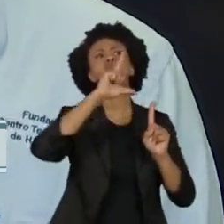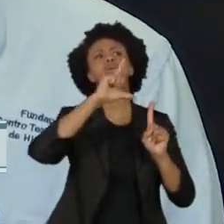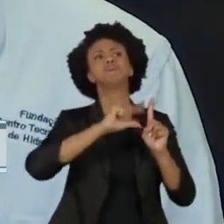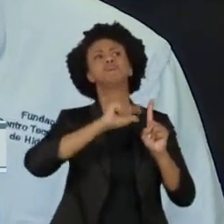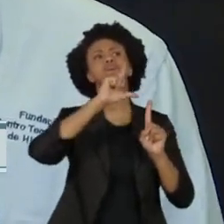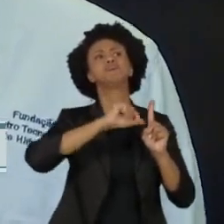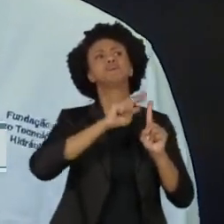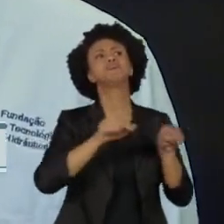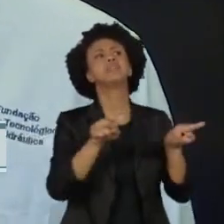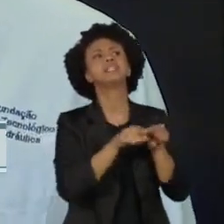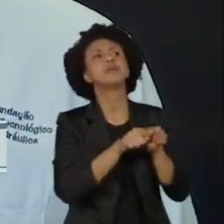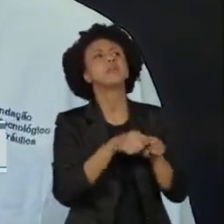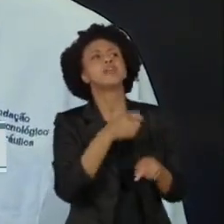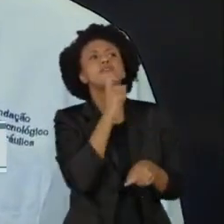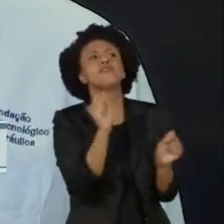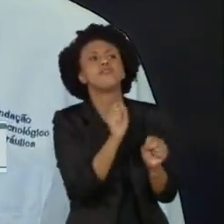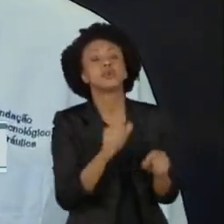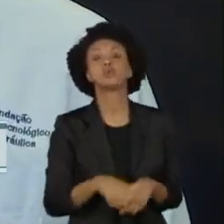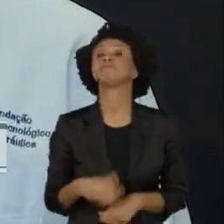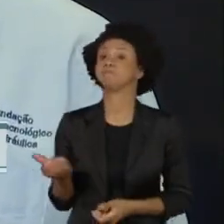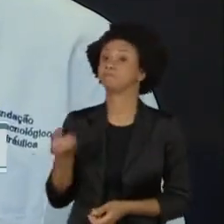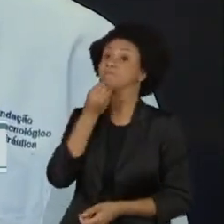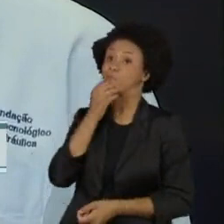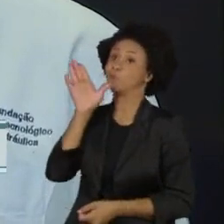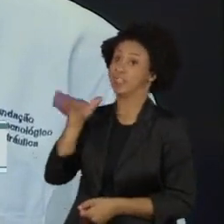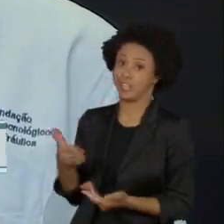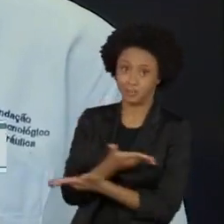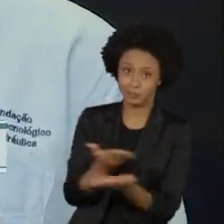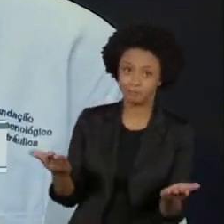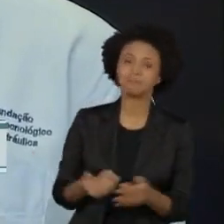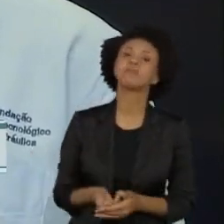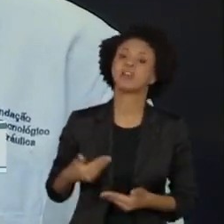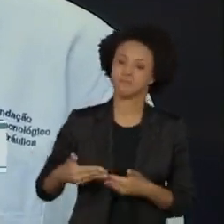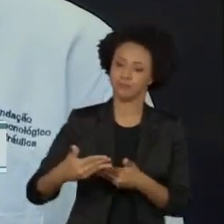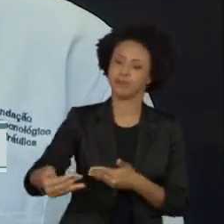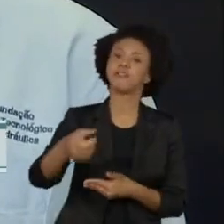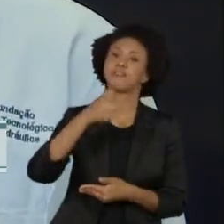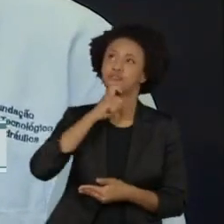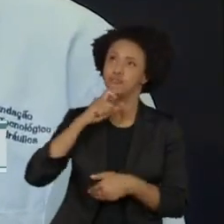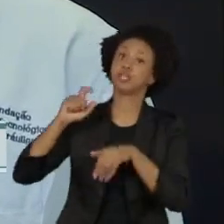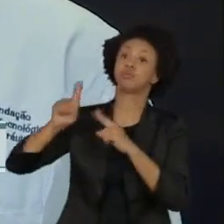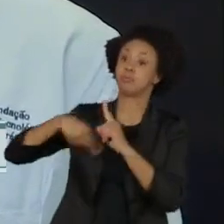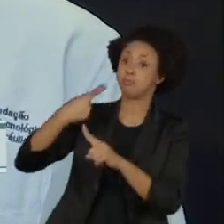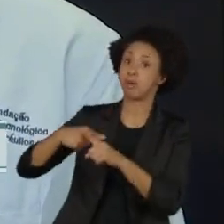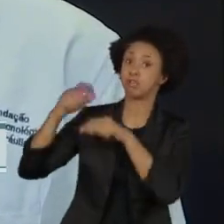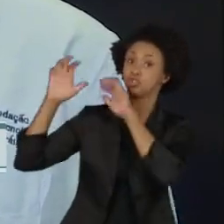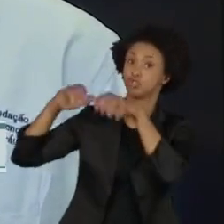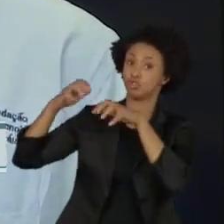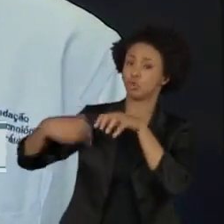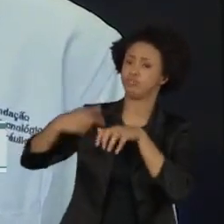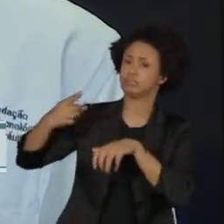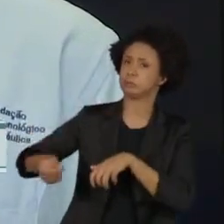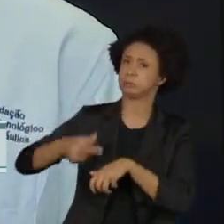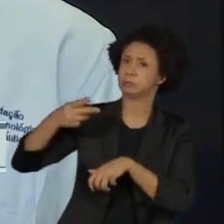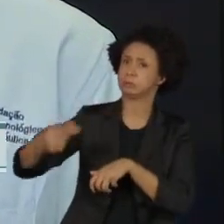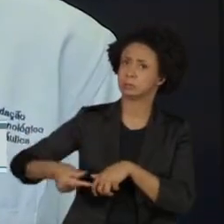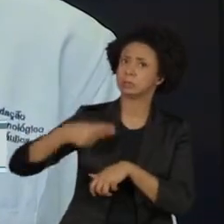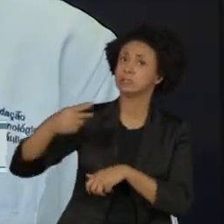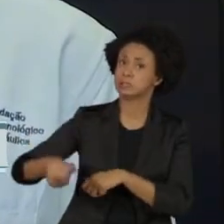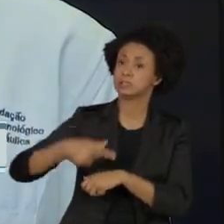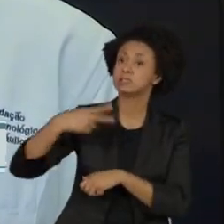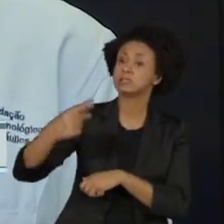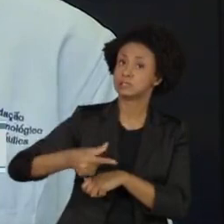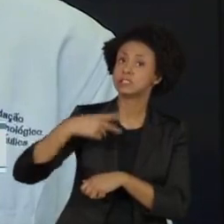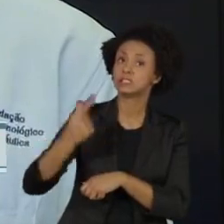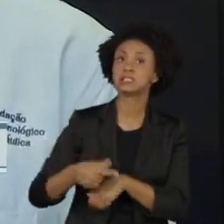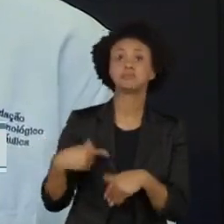Uma boa tarde a todos. Sim, nós temos uma frente fria que vai trazer chuvas prolongadas e com grandes volumes. Então, o CGE